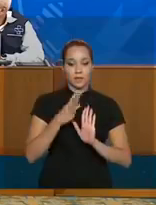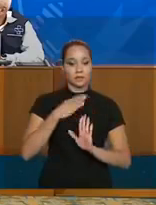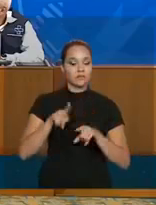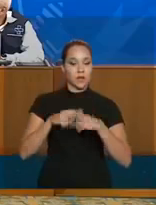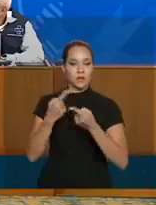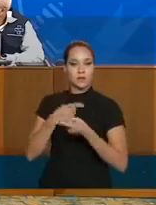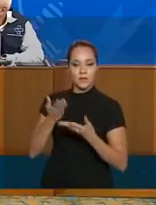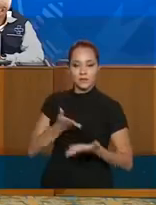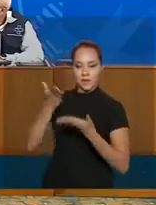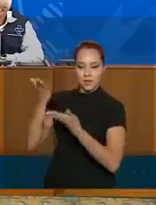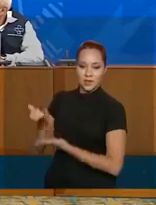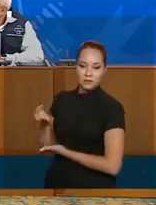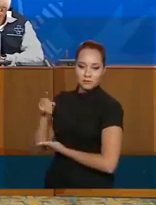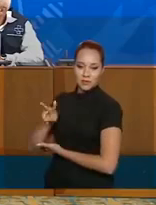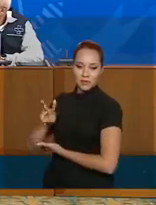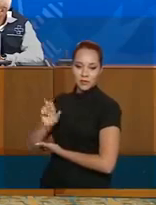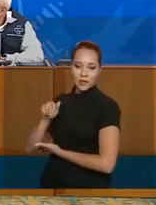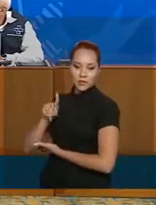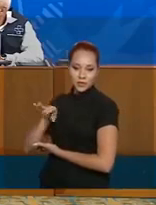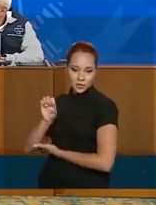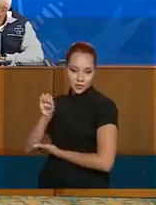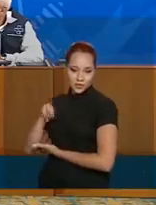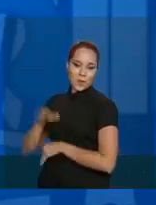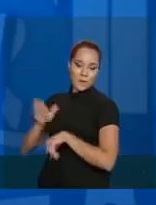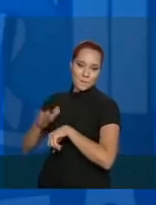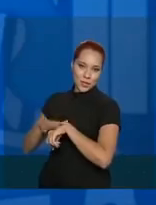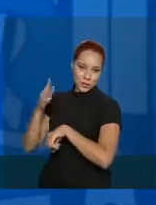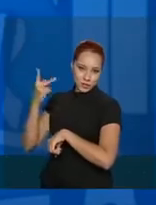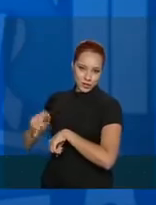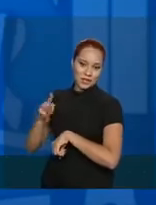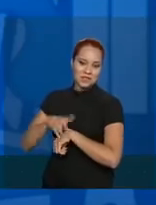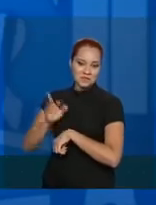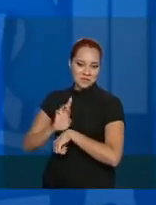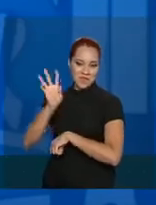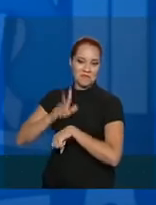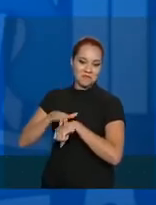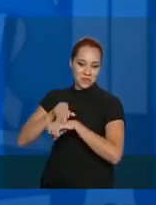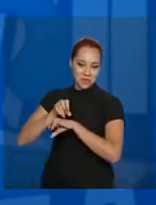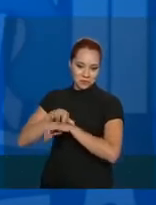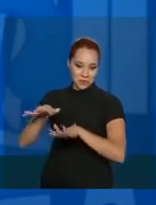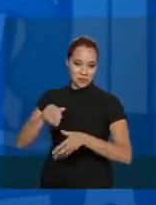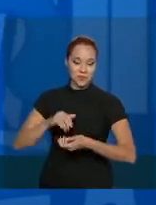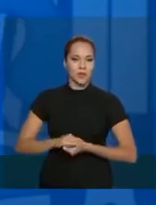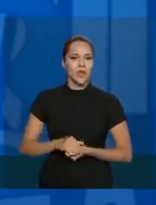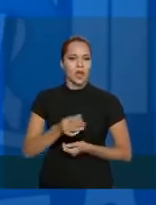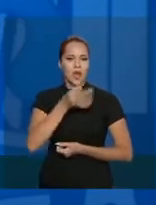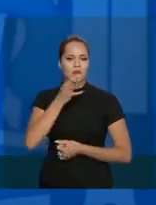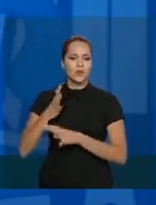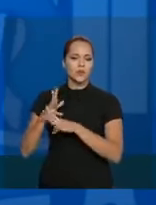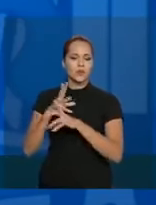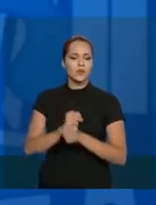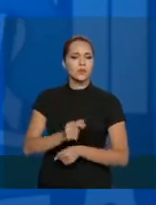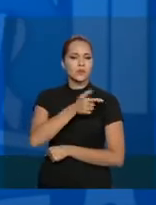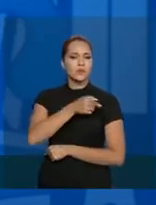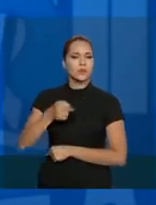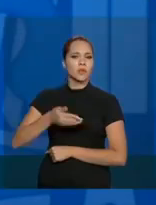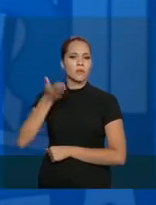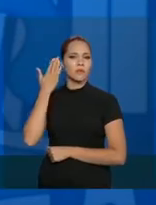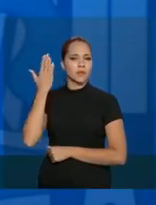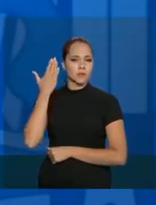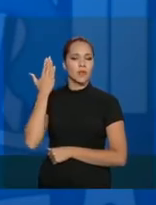é que é o epidemiologista. Mas eu acho que é um somatório, eu acho que nessa semana passada,